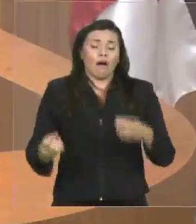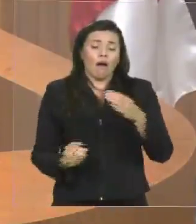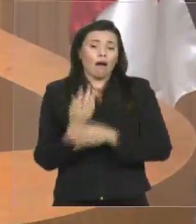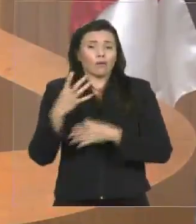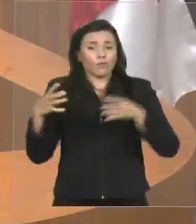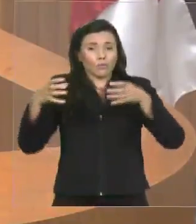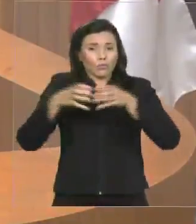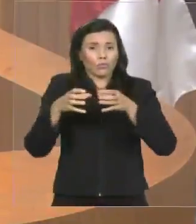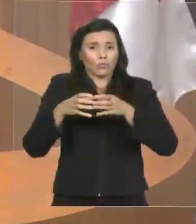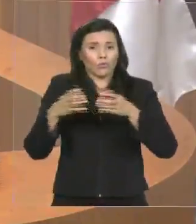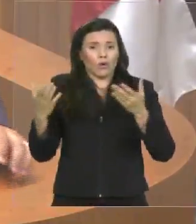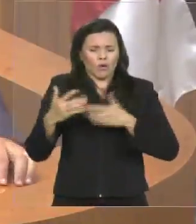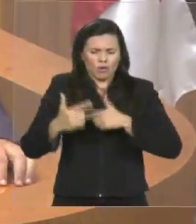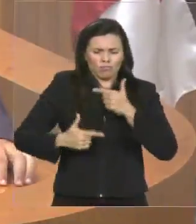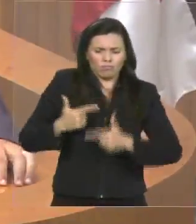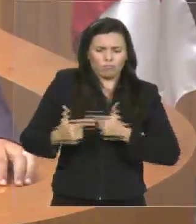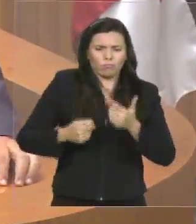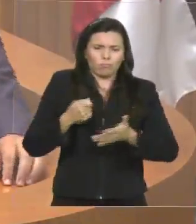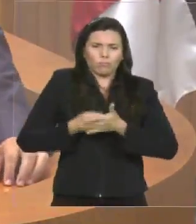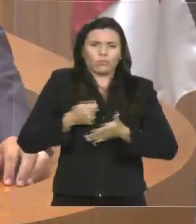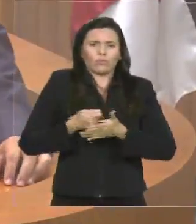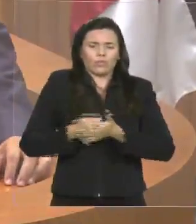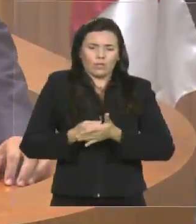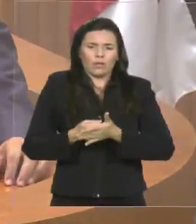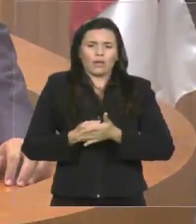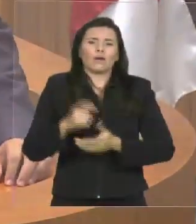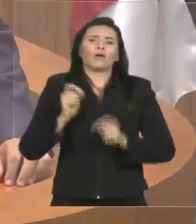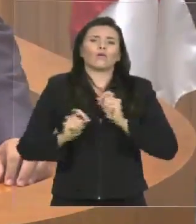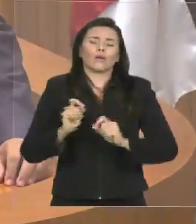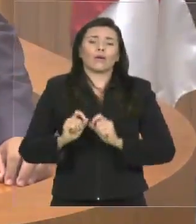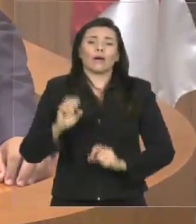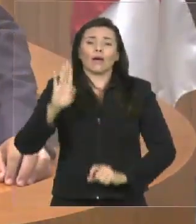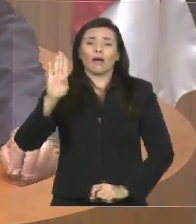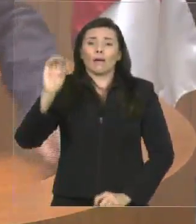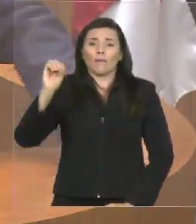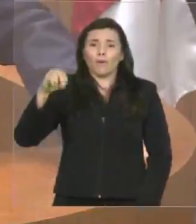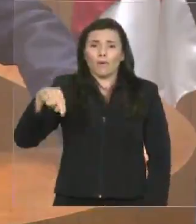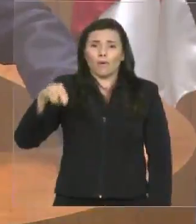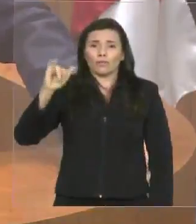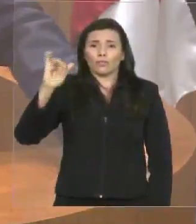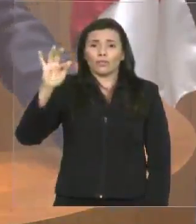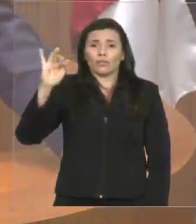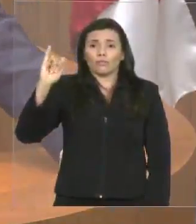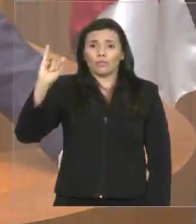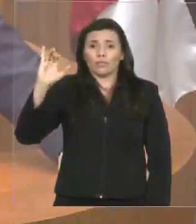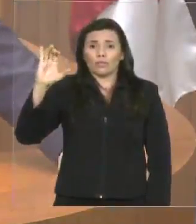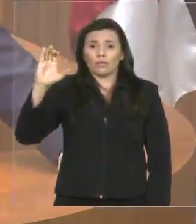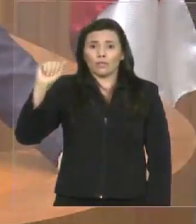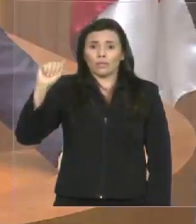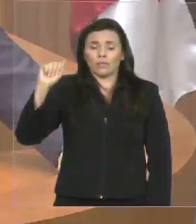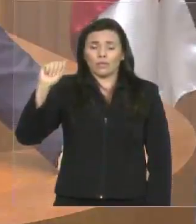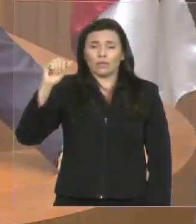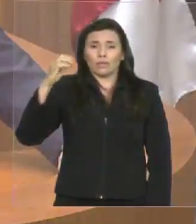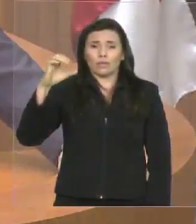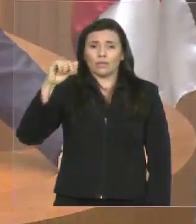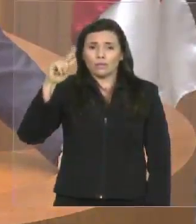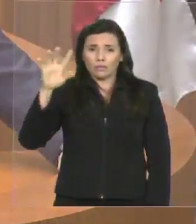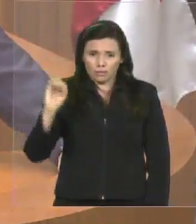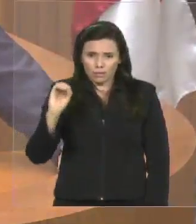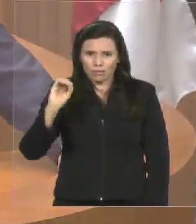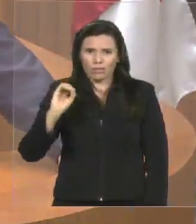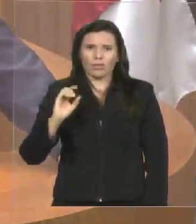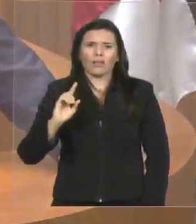notas do Enem para estudantes de escolas do Maranhão. E esta frente terá uma primeira